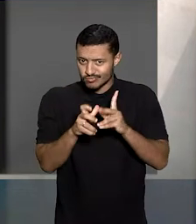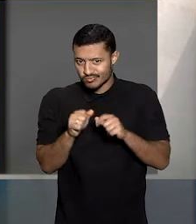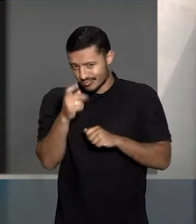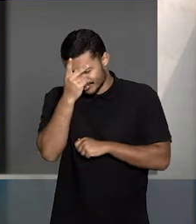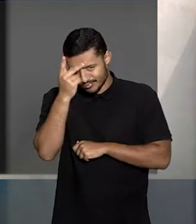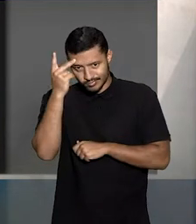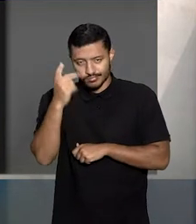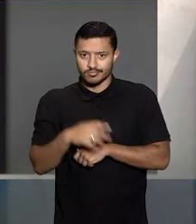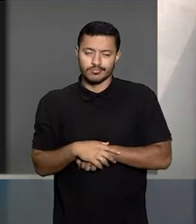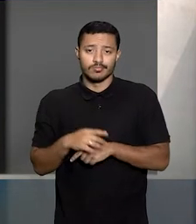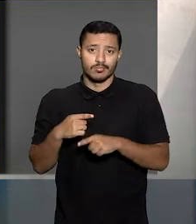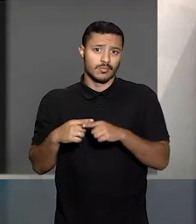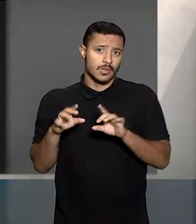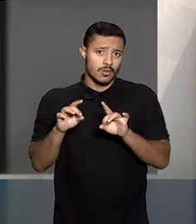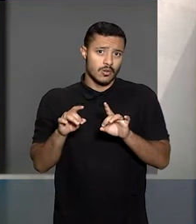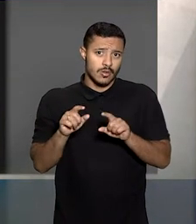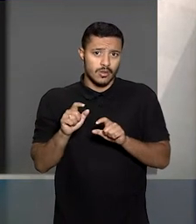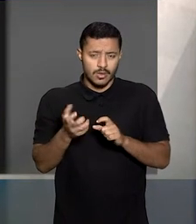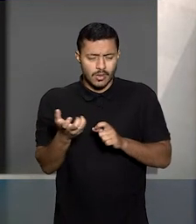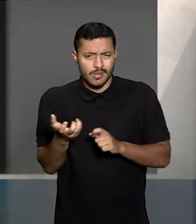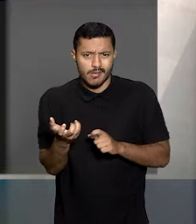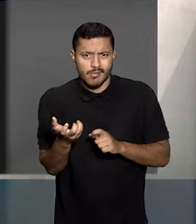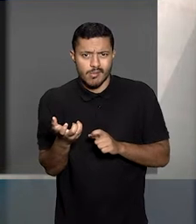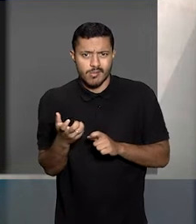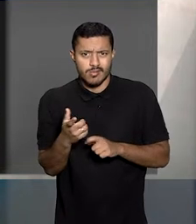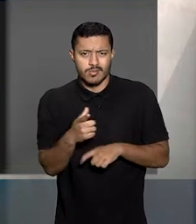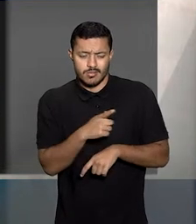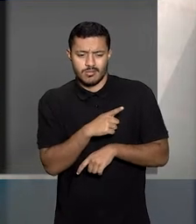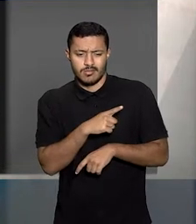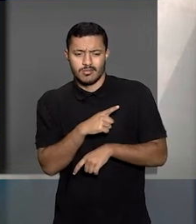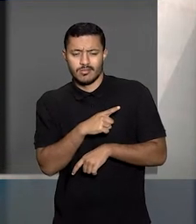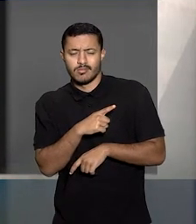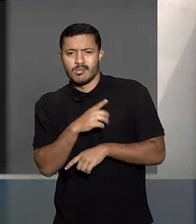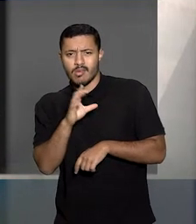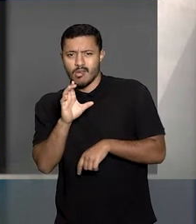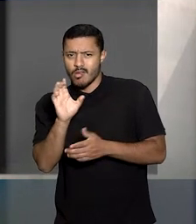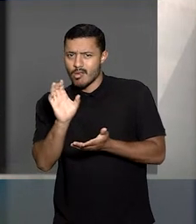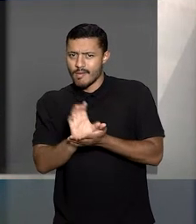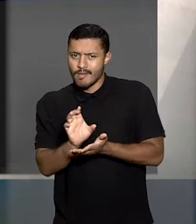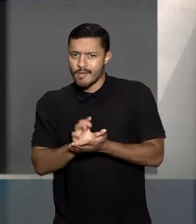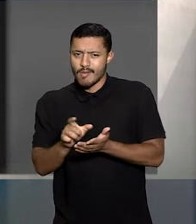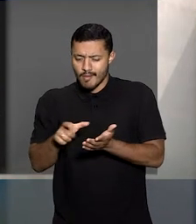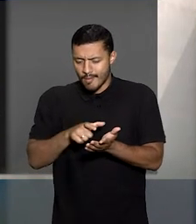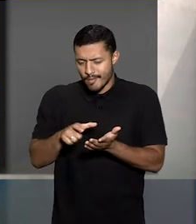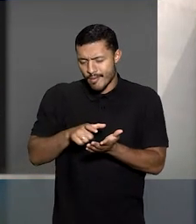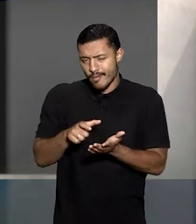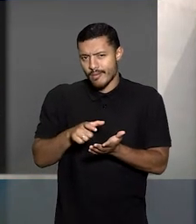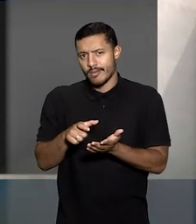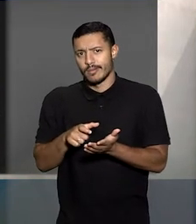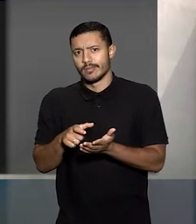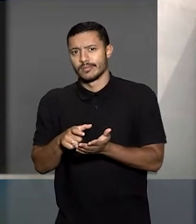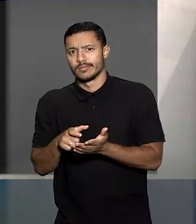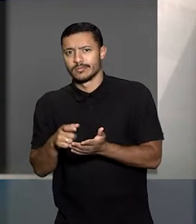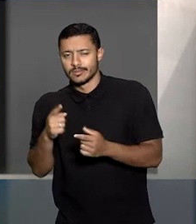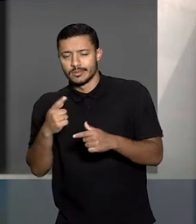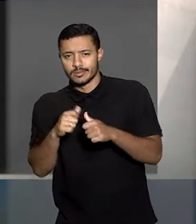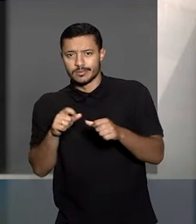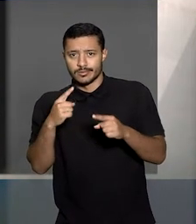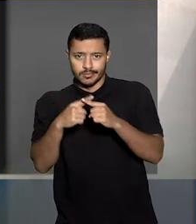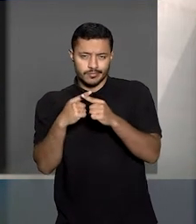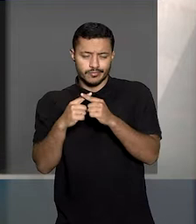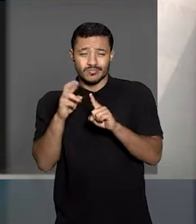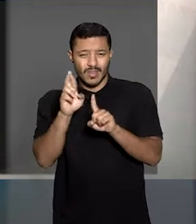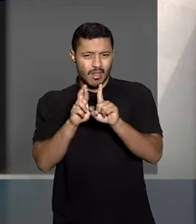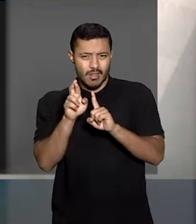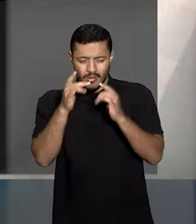consumidores, mas apenas daqueles que pretendem obter crédito e estão sujeitos à negativa devido à pontuação. A